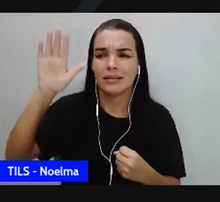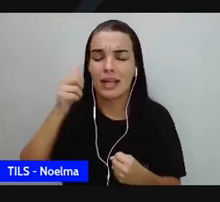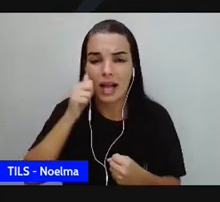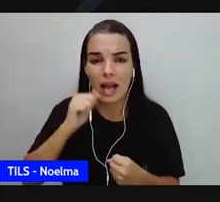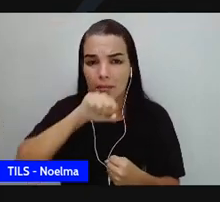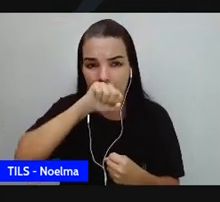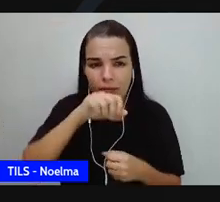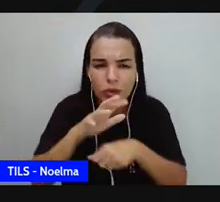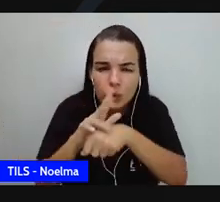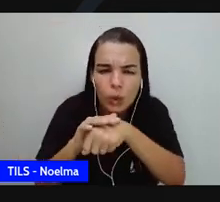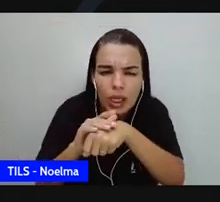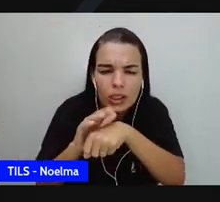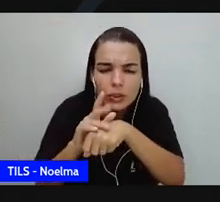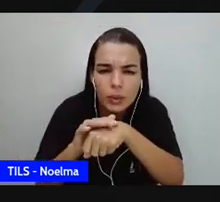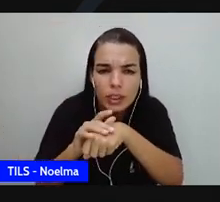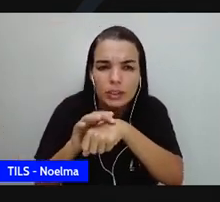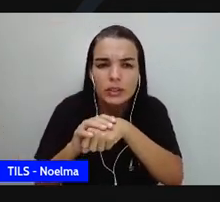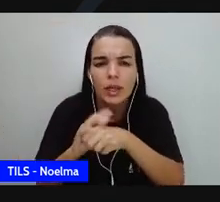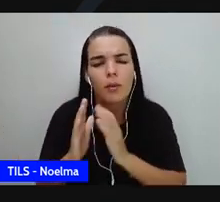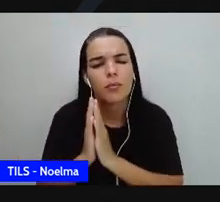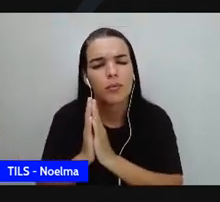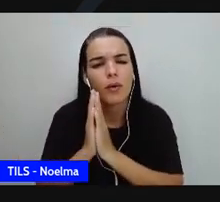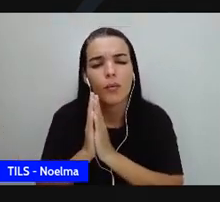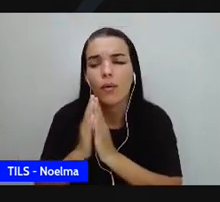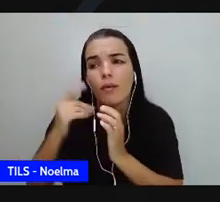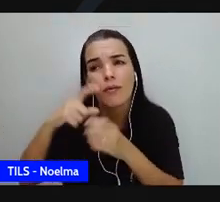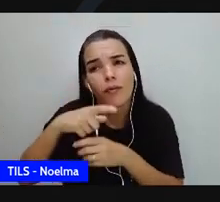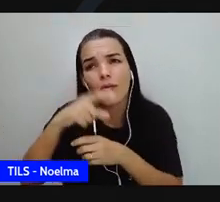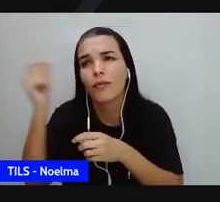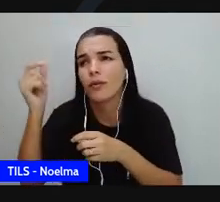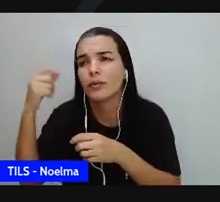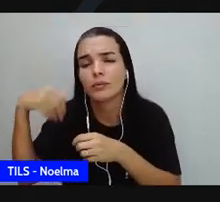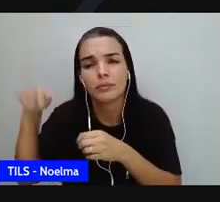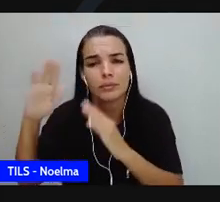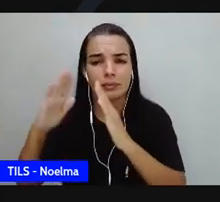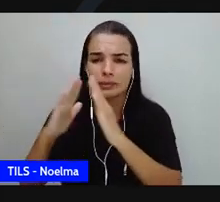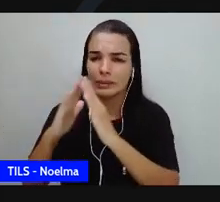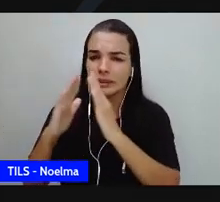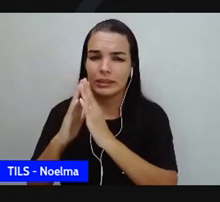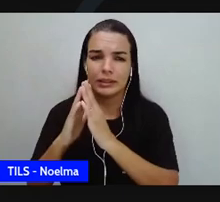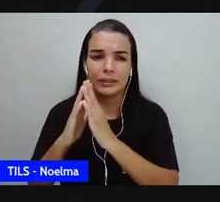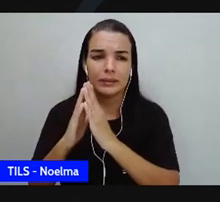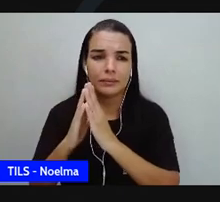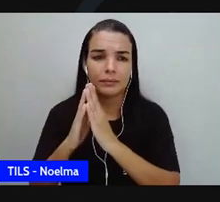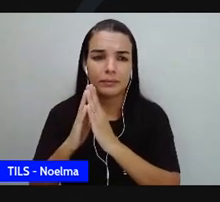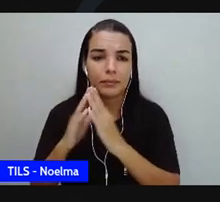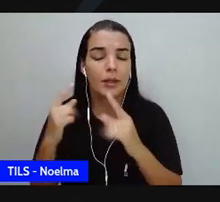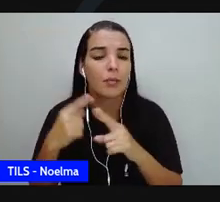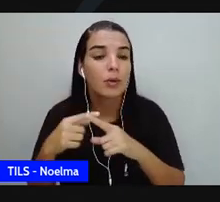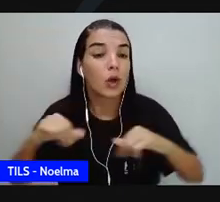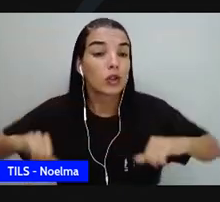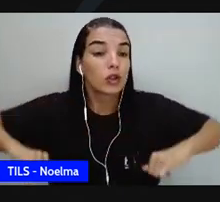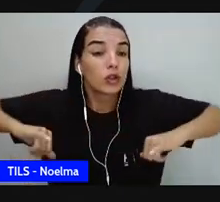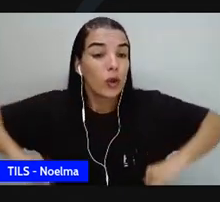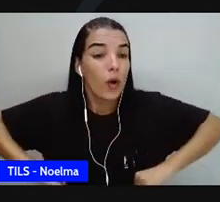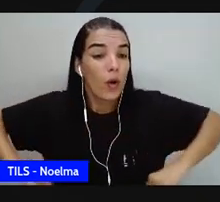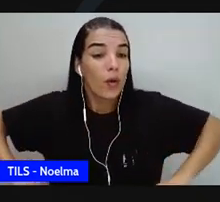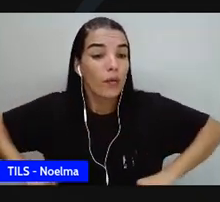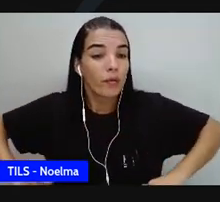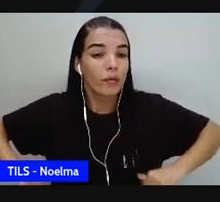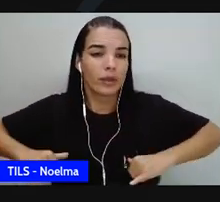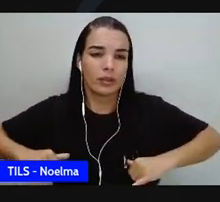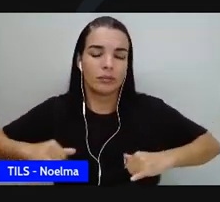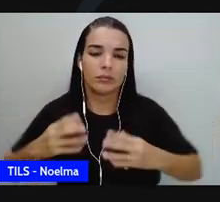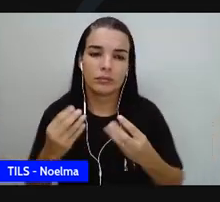quente, muito quente mesmo, a mãe dizia para ela ir embora, não volte mais aqui, porque a mãe sabia do sofrimento que ele vê naquele lugar.